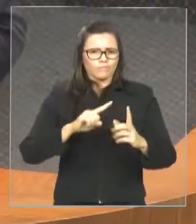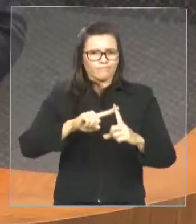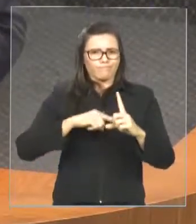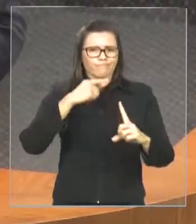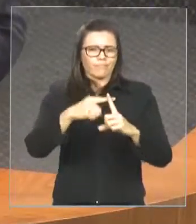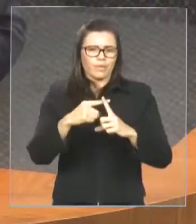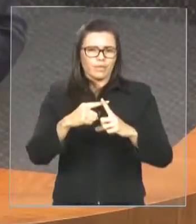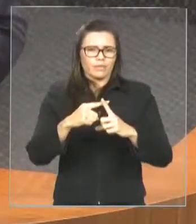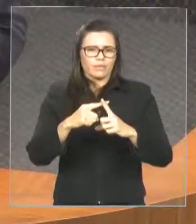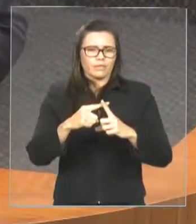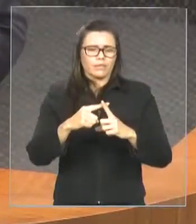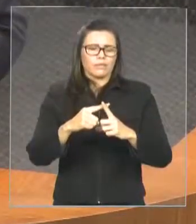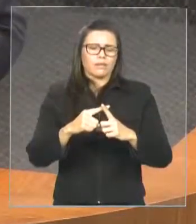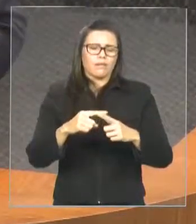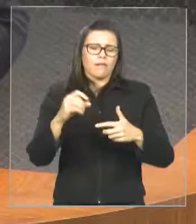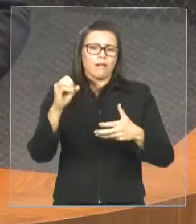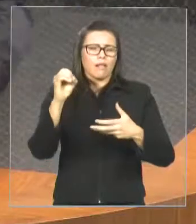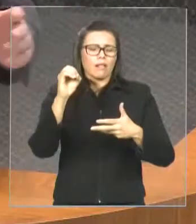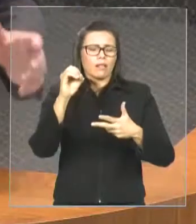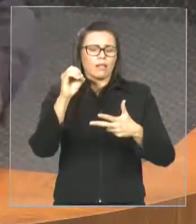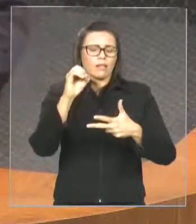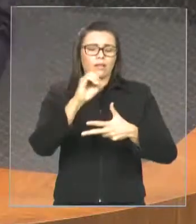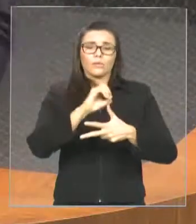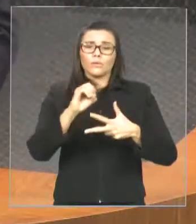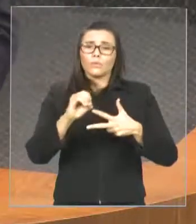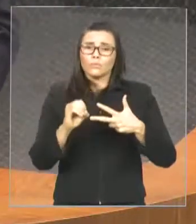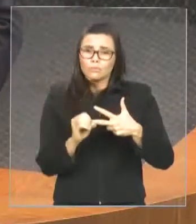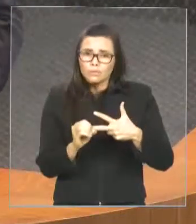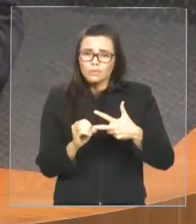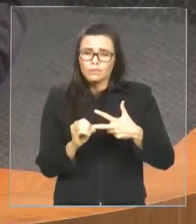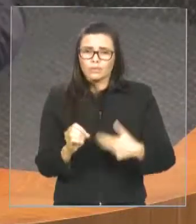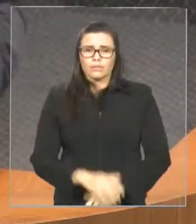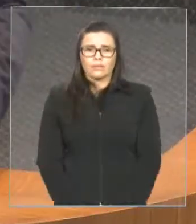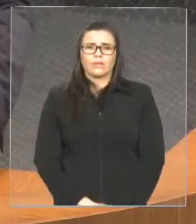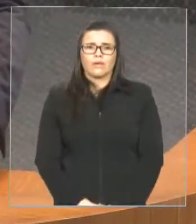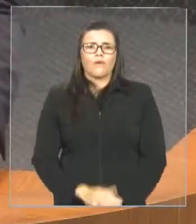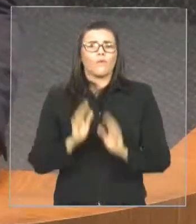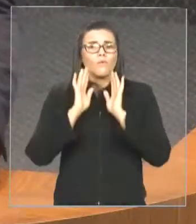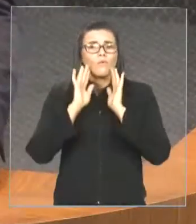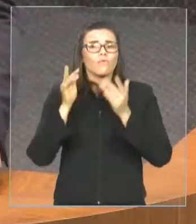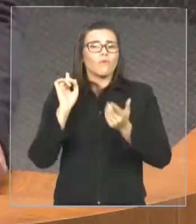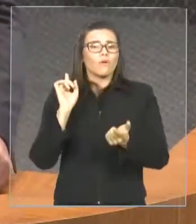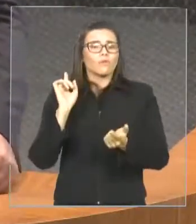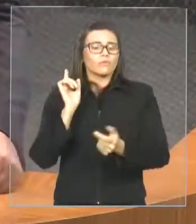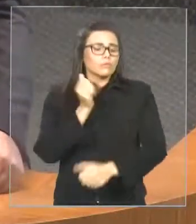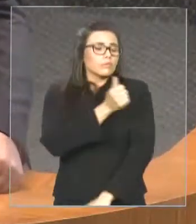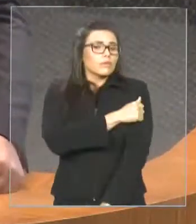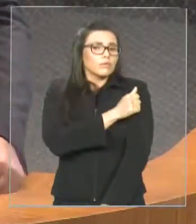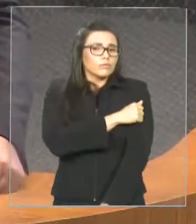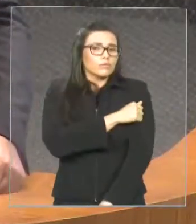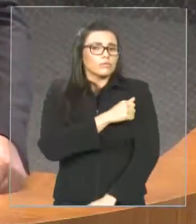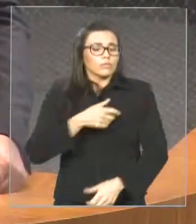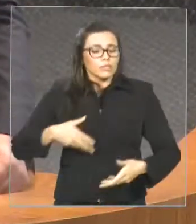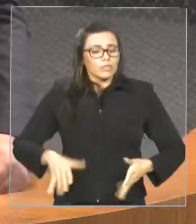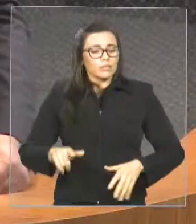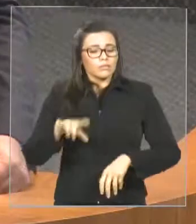para alunos do Estado do Maranhão. Me senti muito satisfeito em participar dos trabalhos dessa,